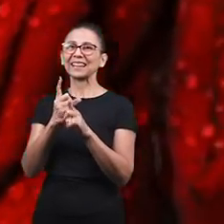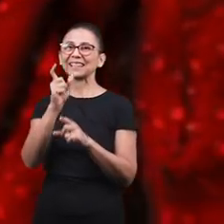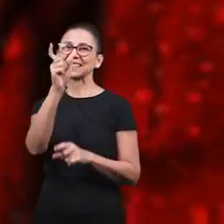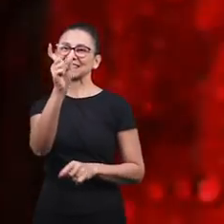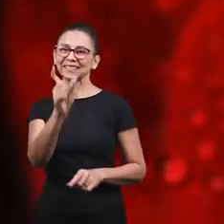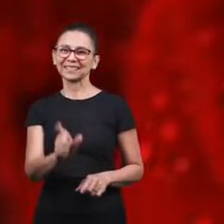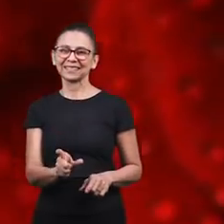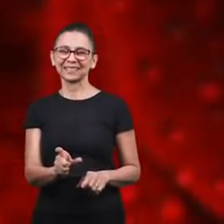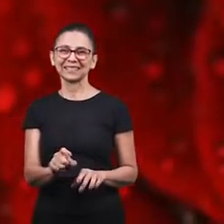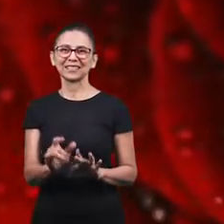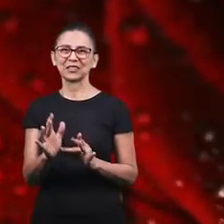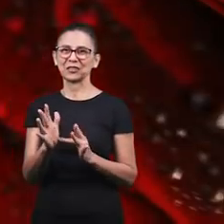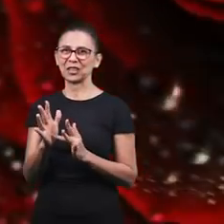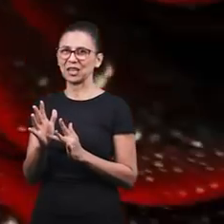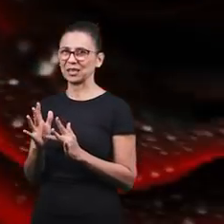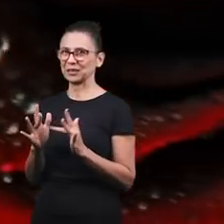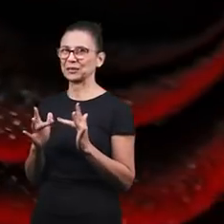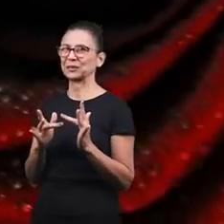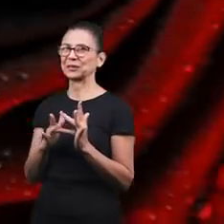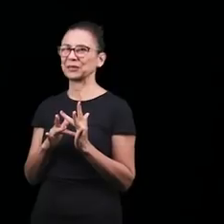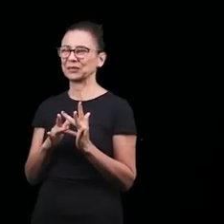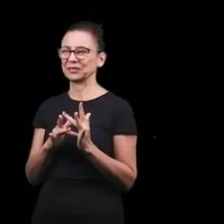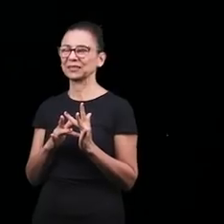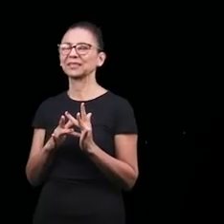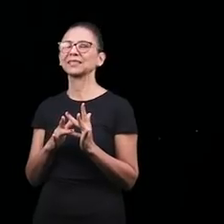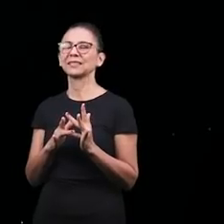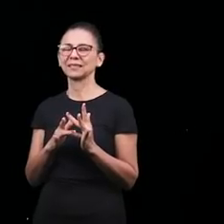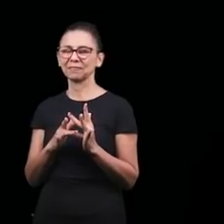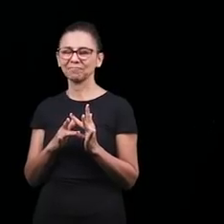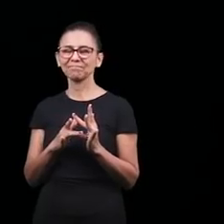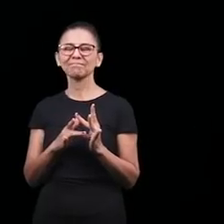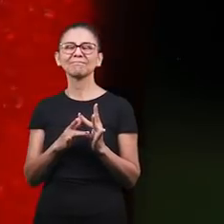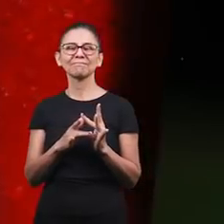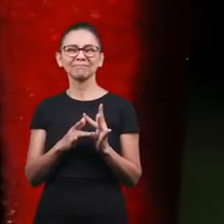Encontrei em ti Jesus